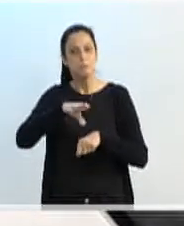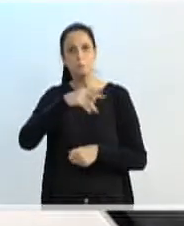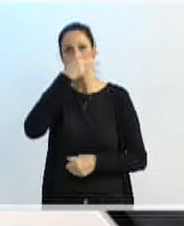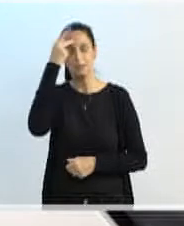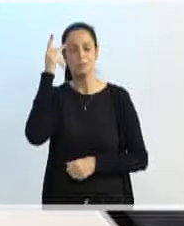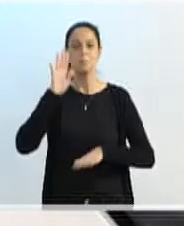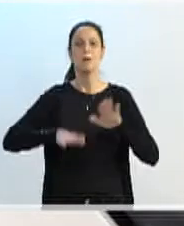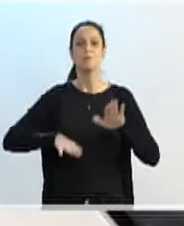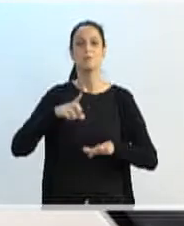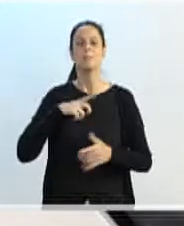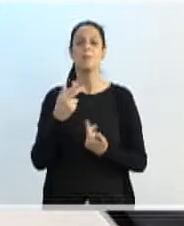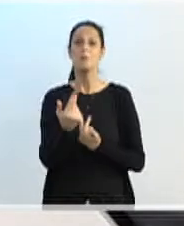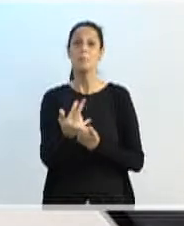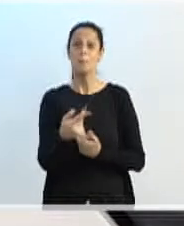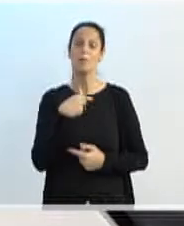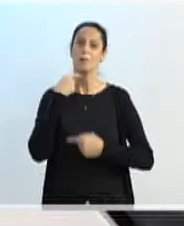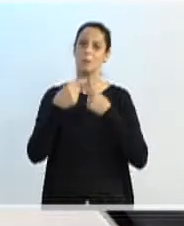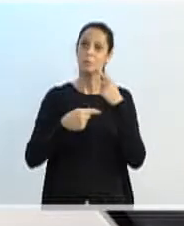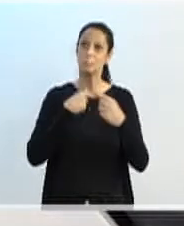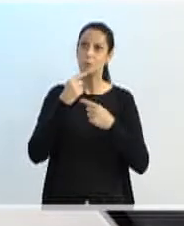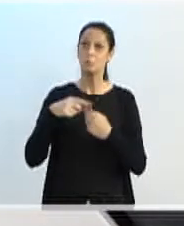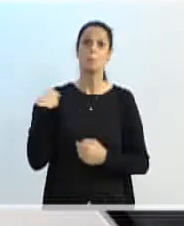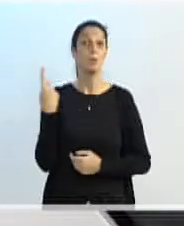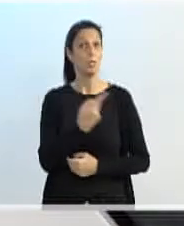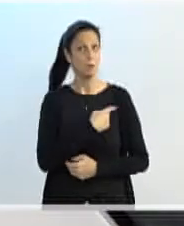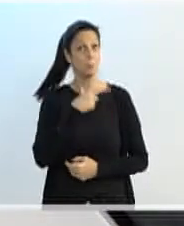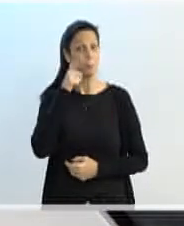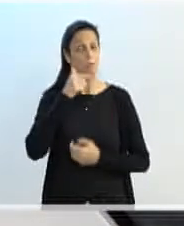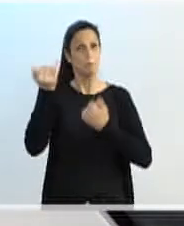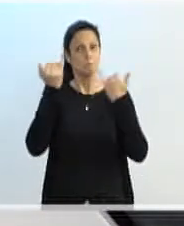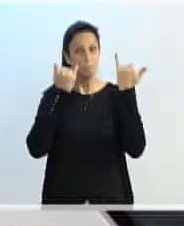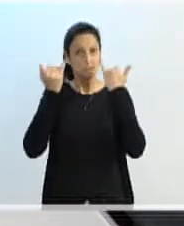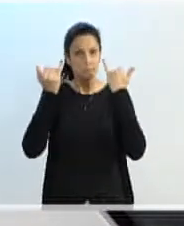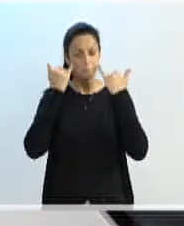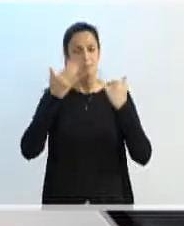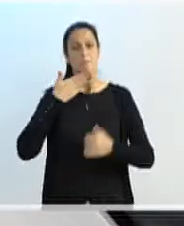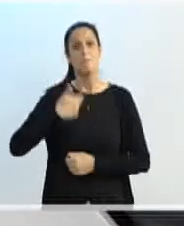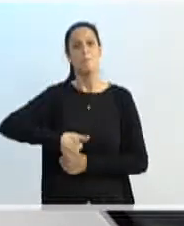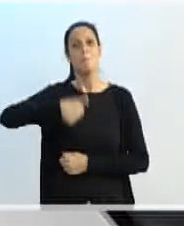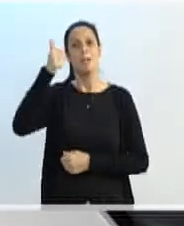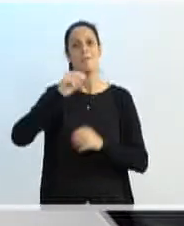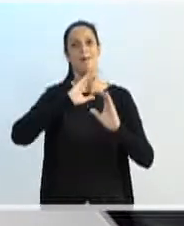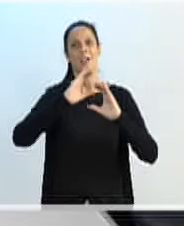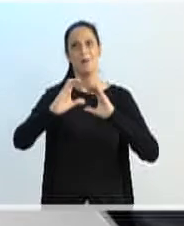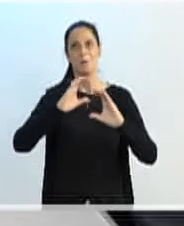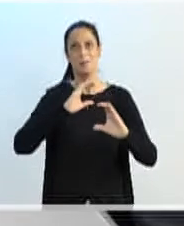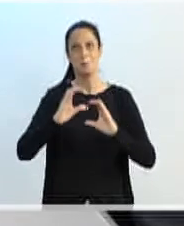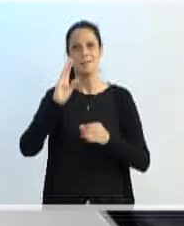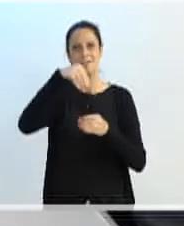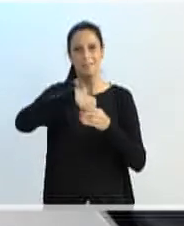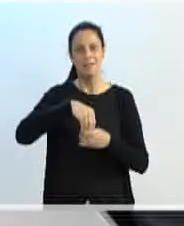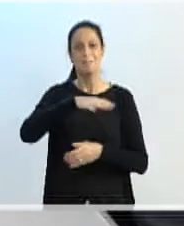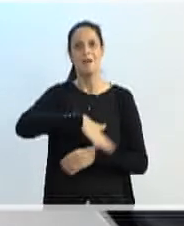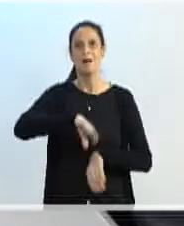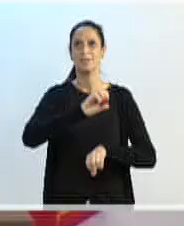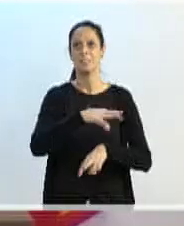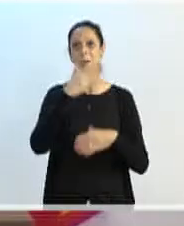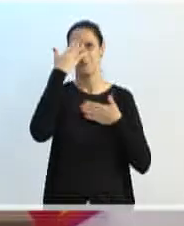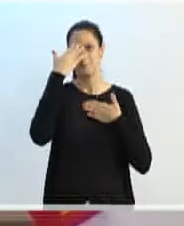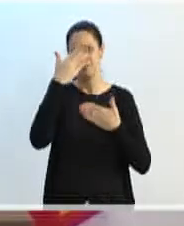dúvidas, para que a gente, bem informado, consiga melhorar a comunicação na educação. Obrigada.